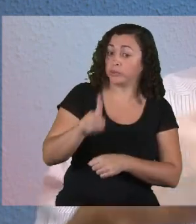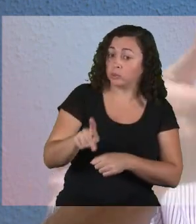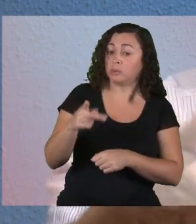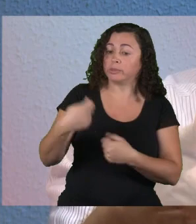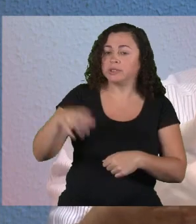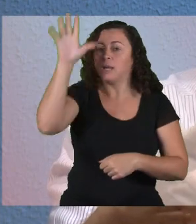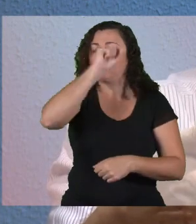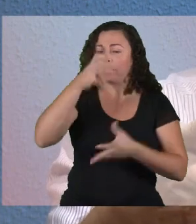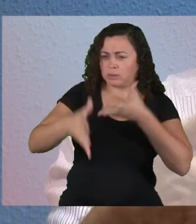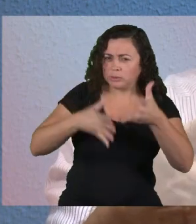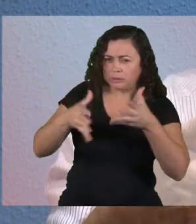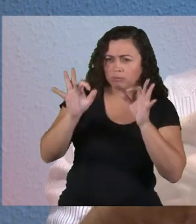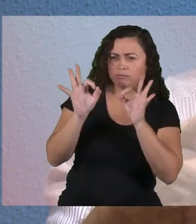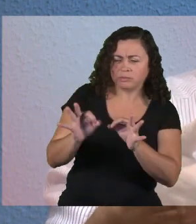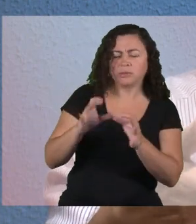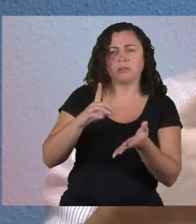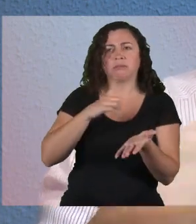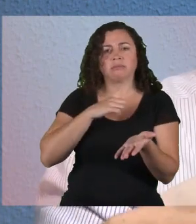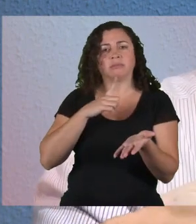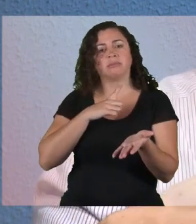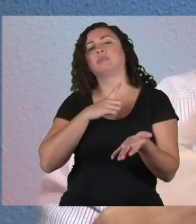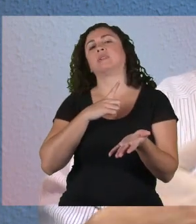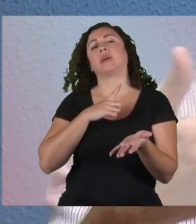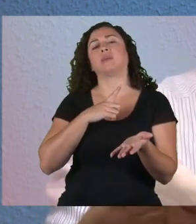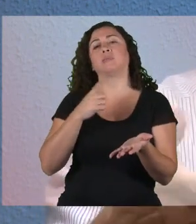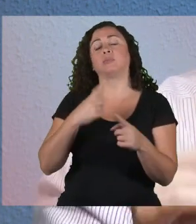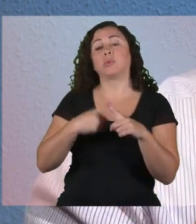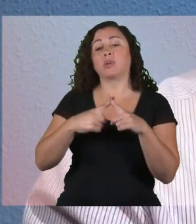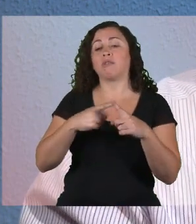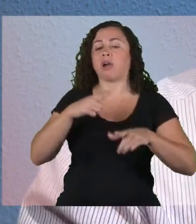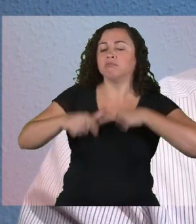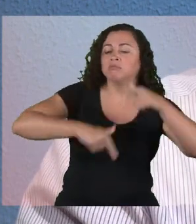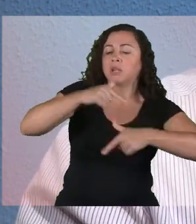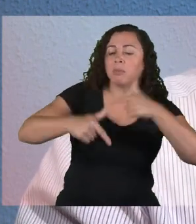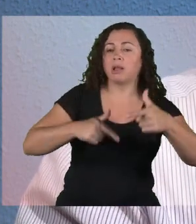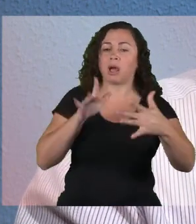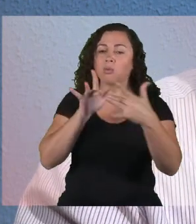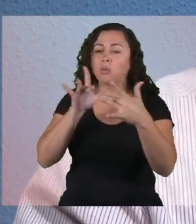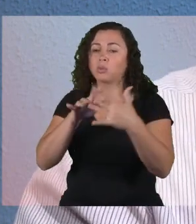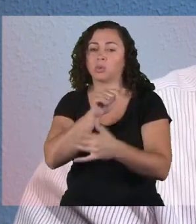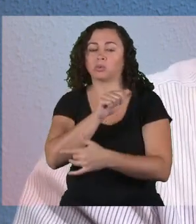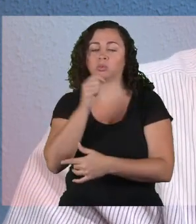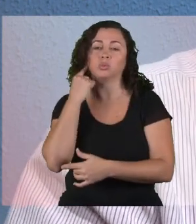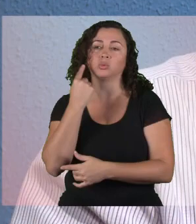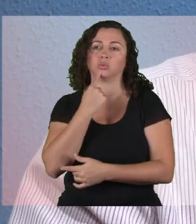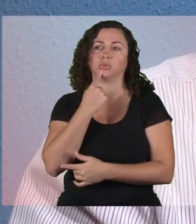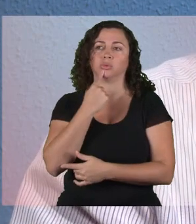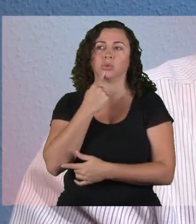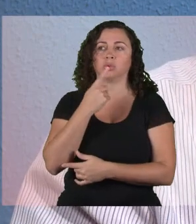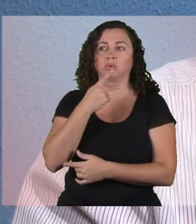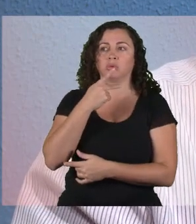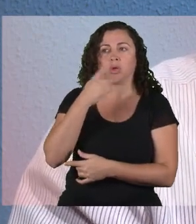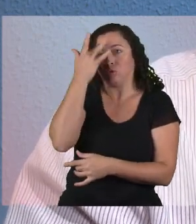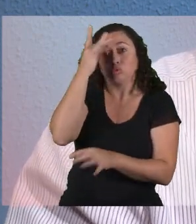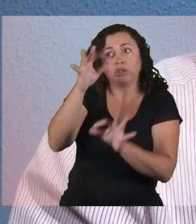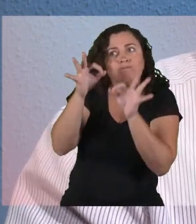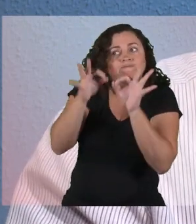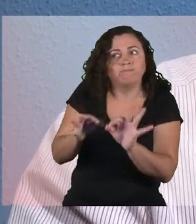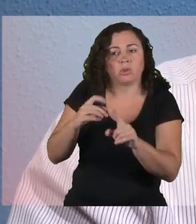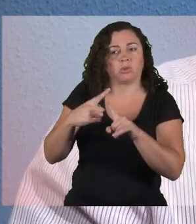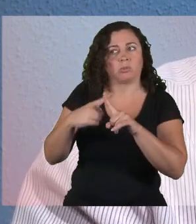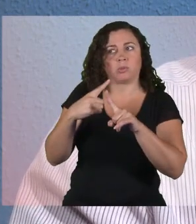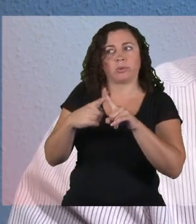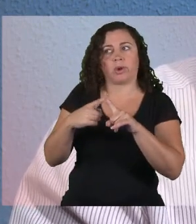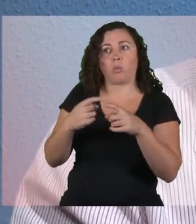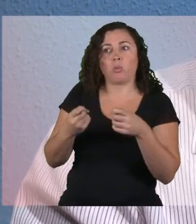que eles aprendam a língua de sinais para que possam atuar. Isso eu sei que há, não estou dizendo que eu não sei, não